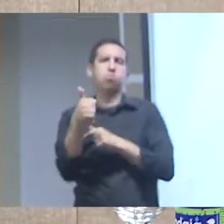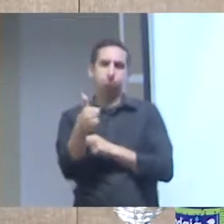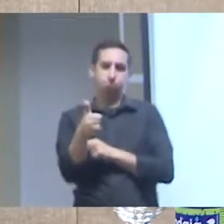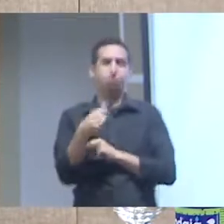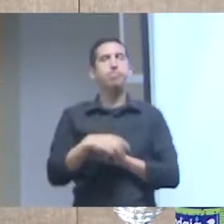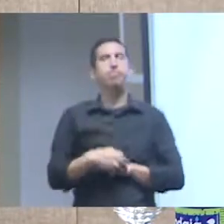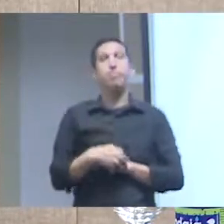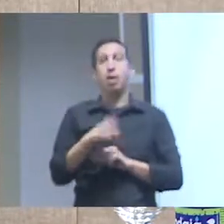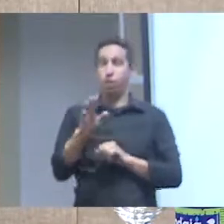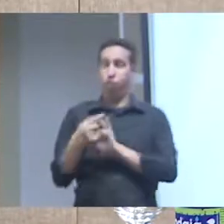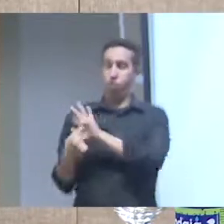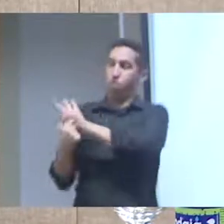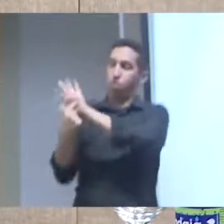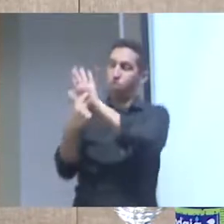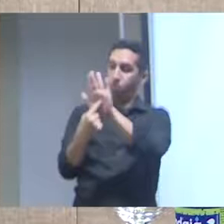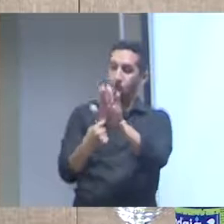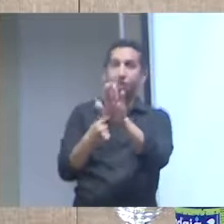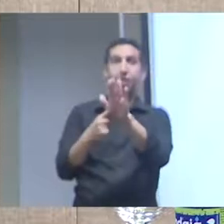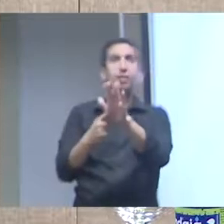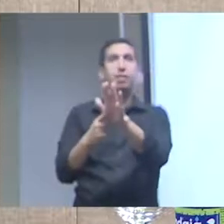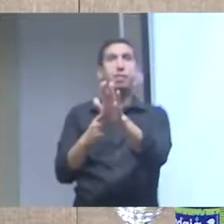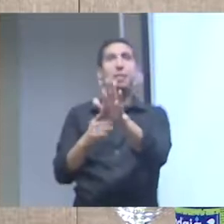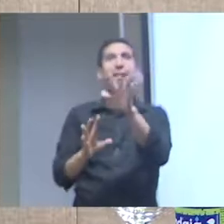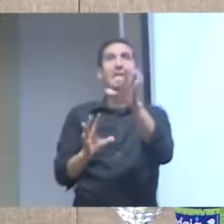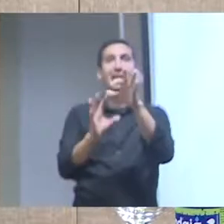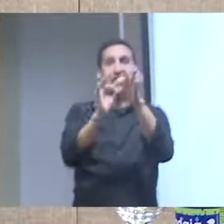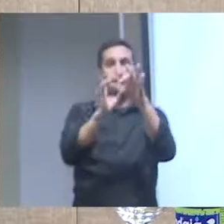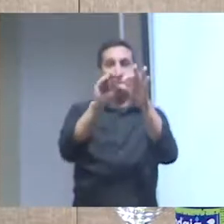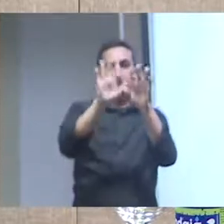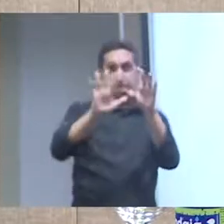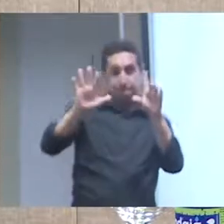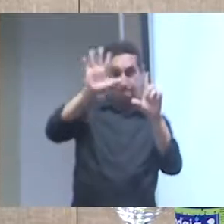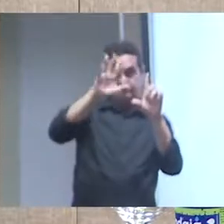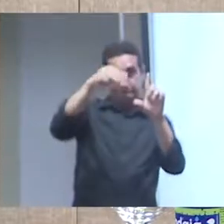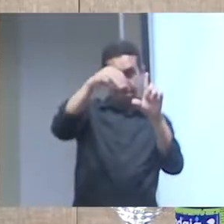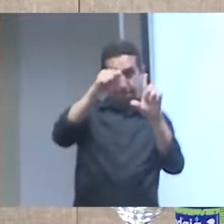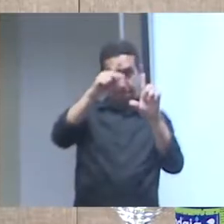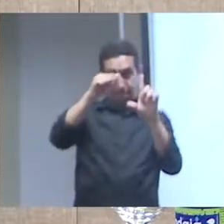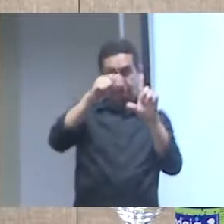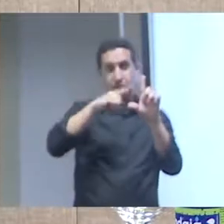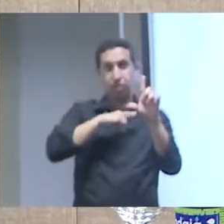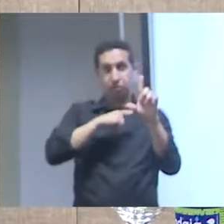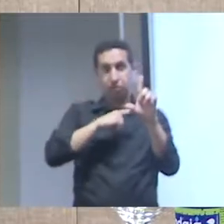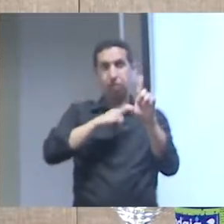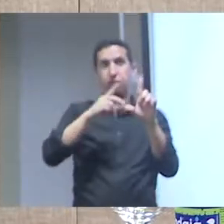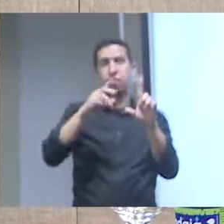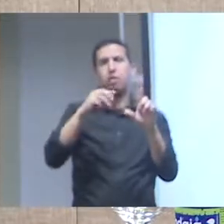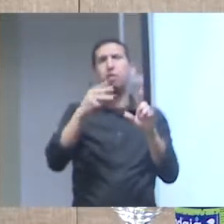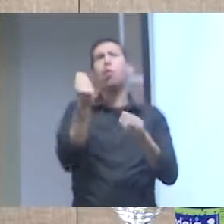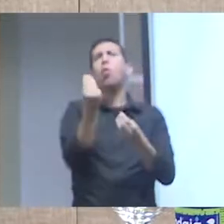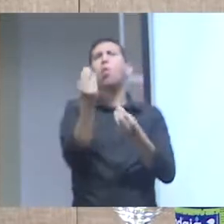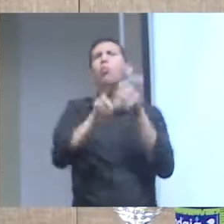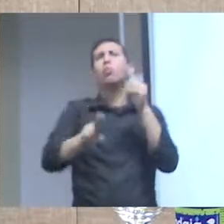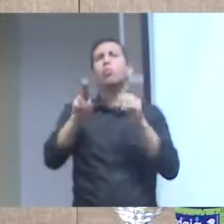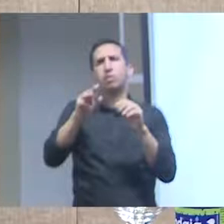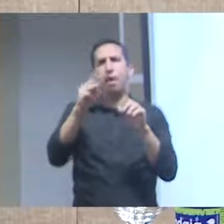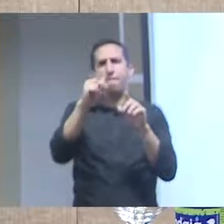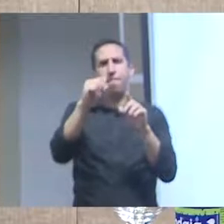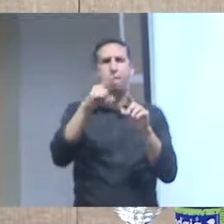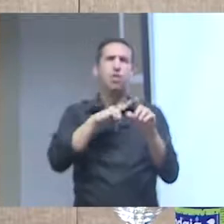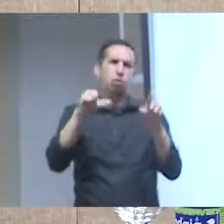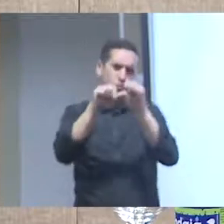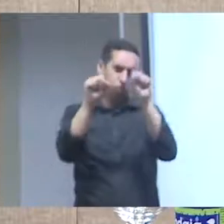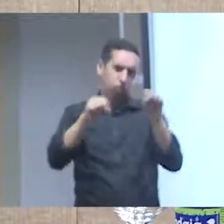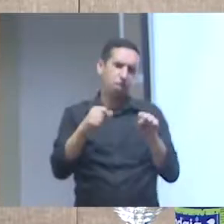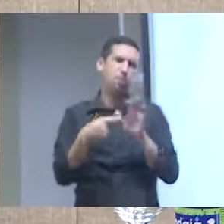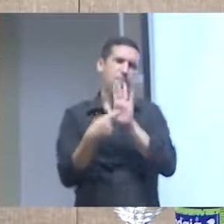tem um livro bem legal que é o How to Lie with Maps que é como mentir com mapas ou tem ele também como mentir com estatísticas e tal que ele vai fazer um questionamento